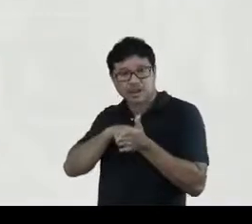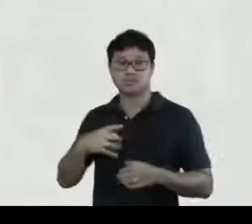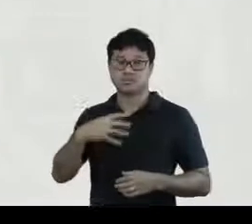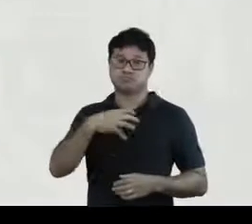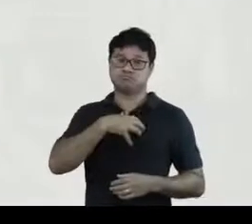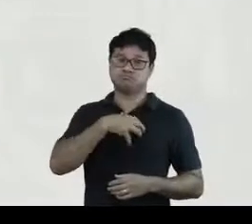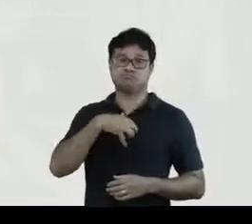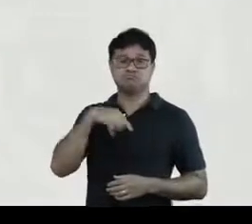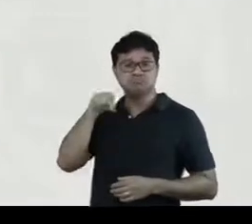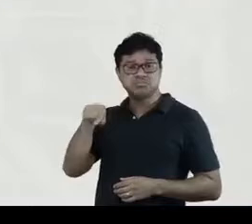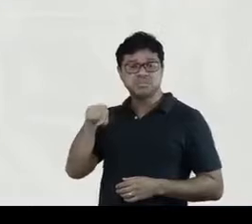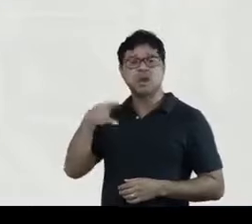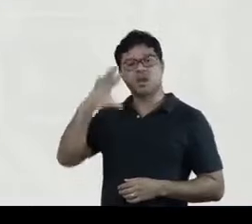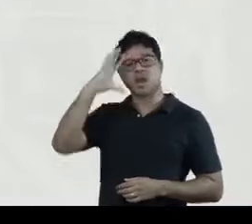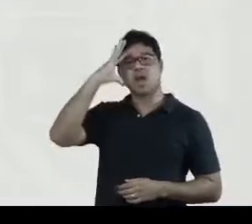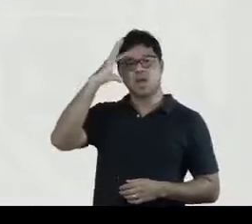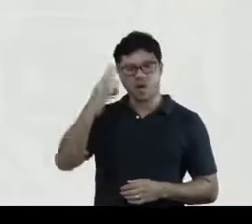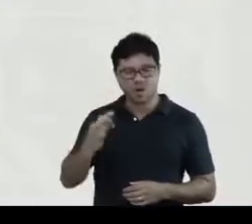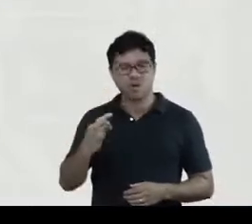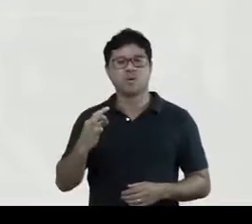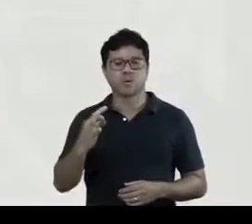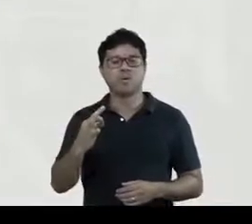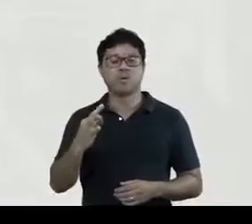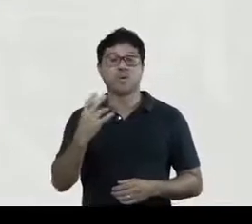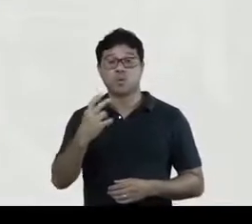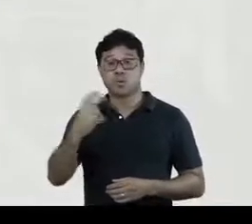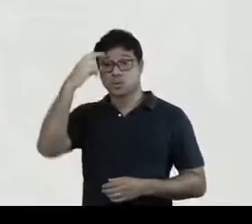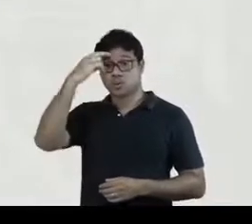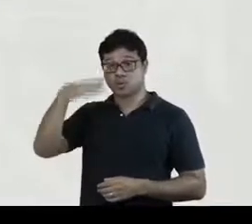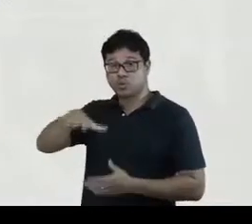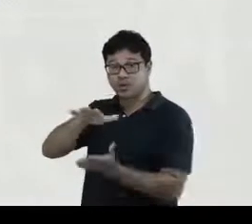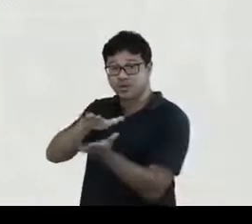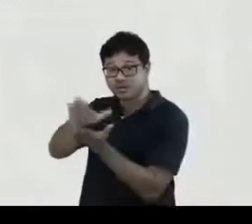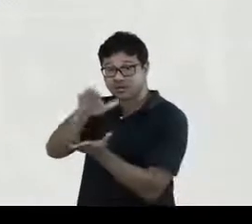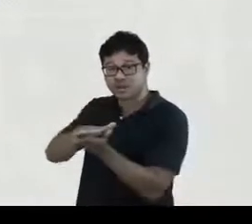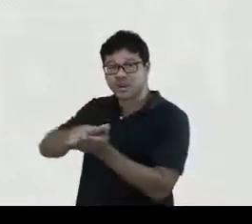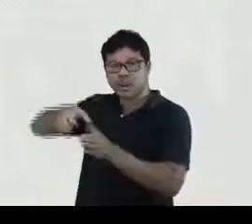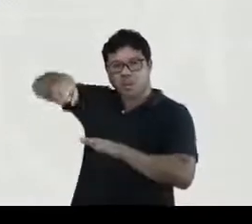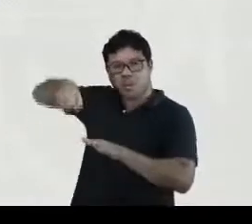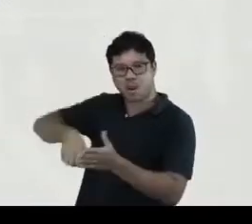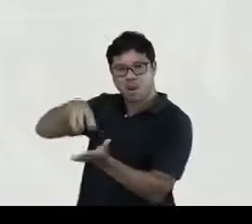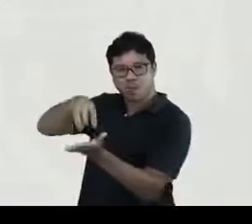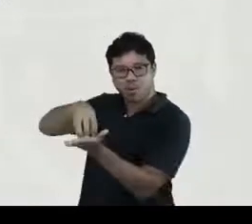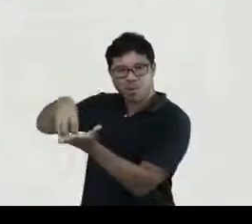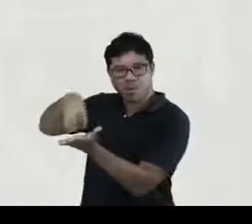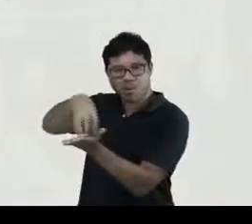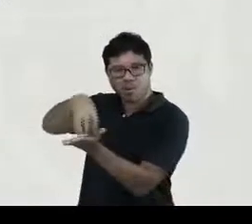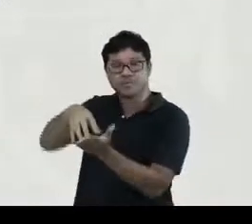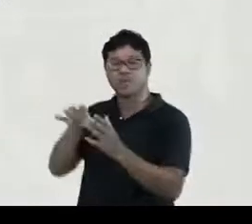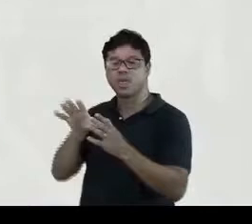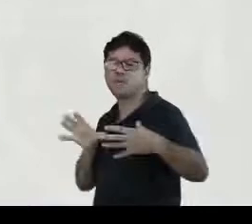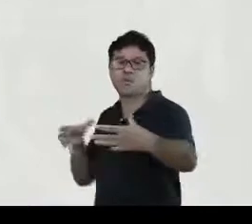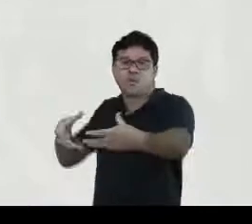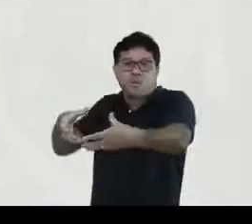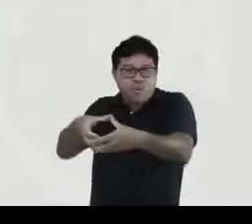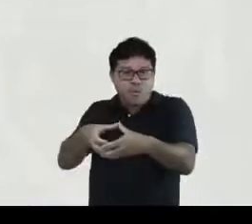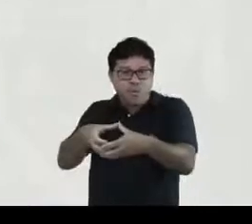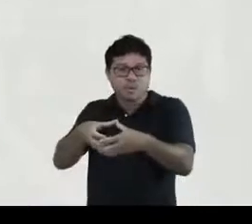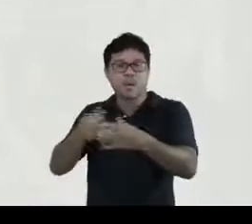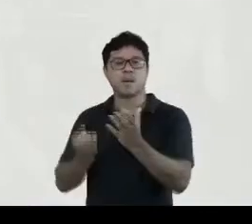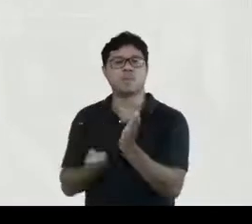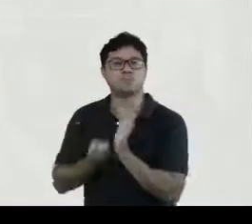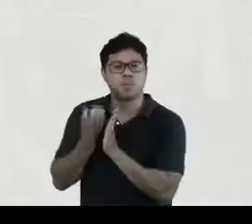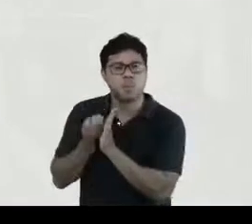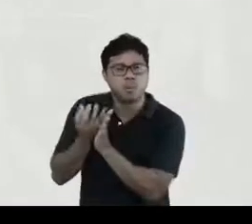nesse sentido, nós compreendemos a cultura impressa como esse conjunto de